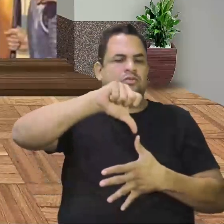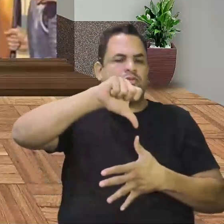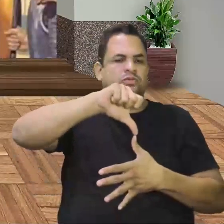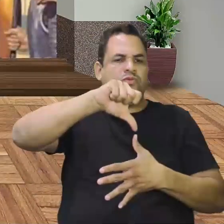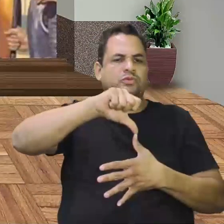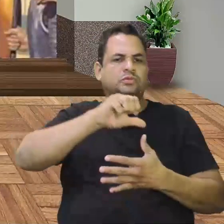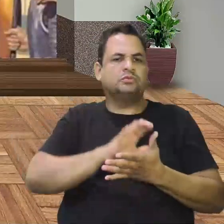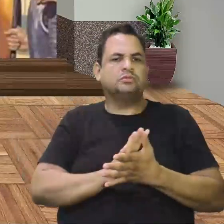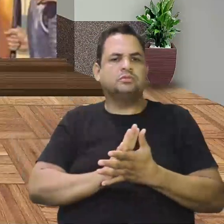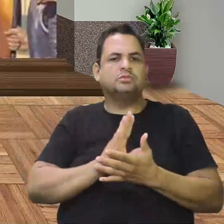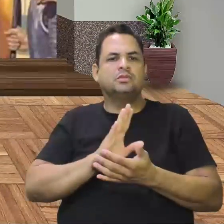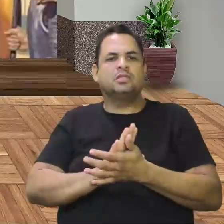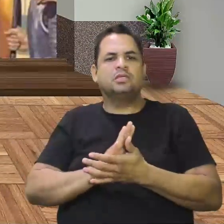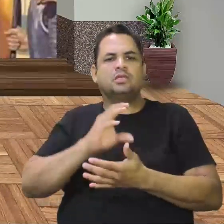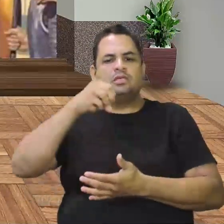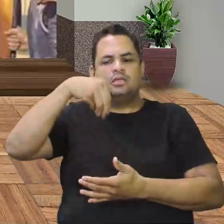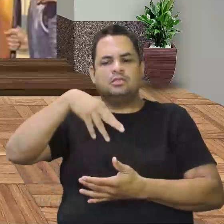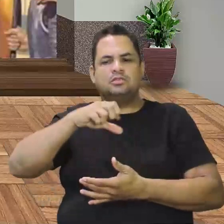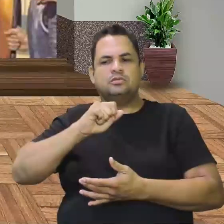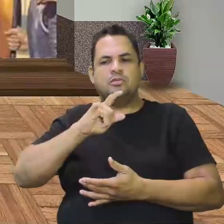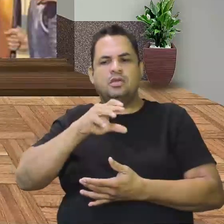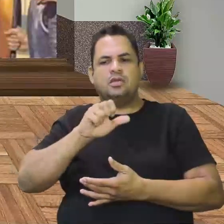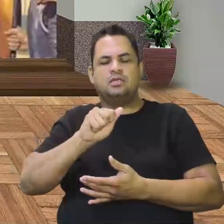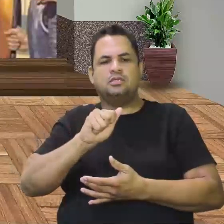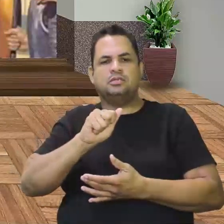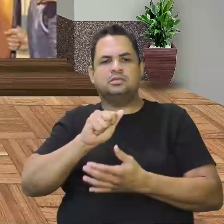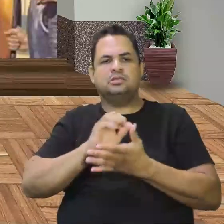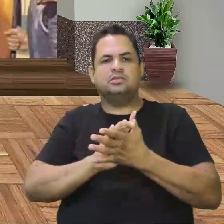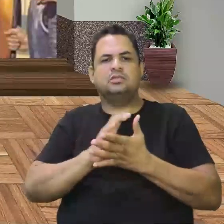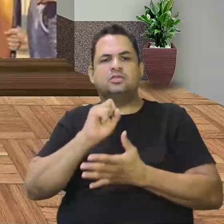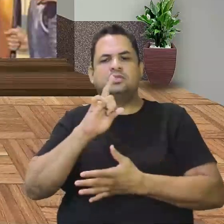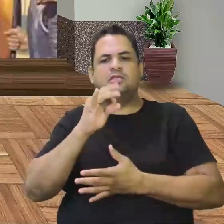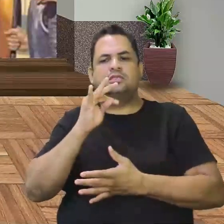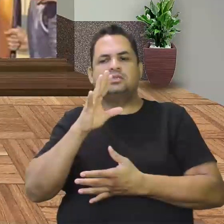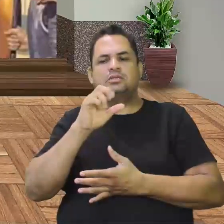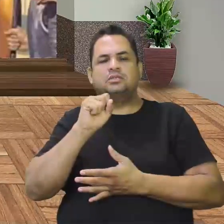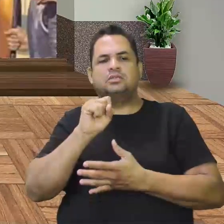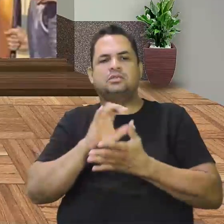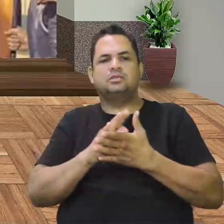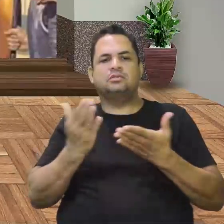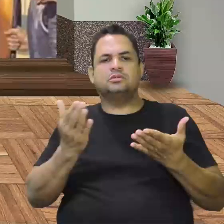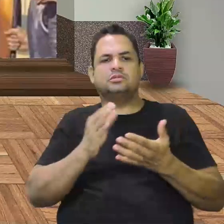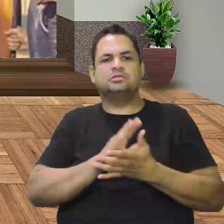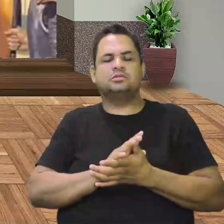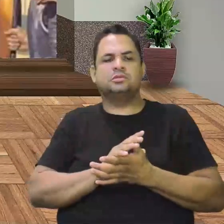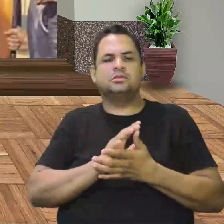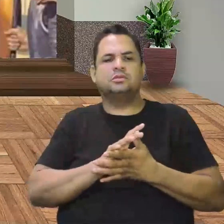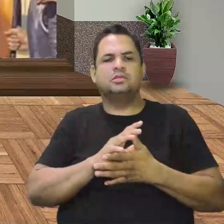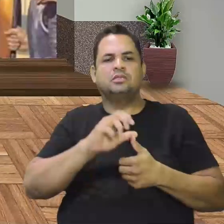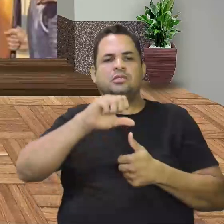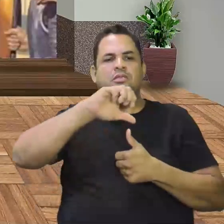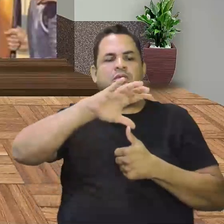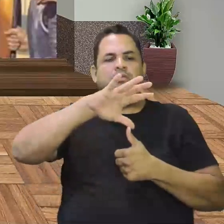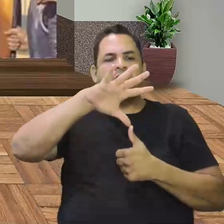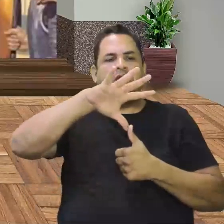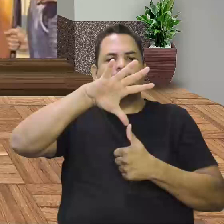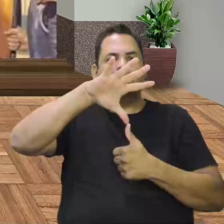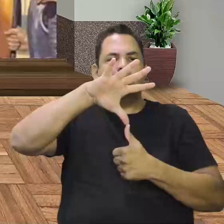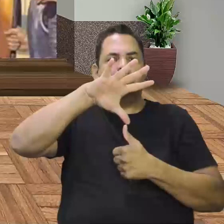Os maias e os aztecas, mais para a América do Norte e América Central.